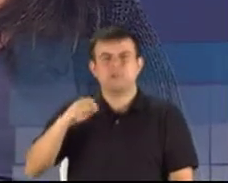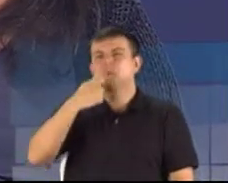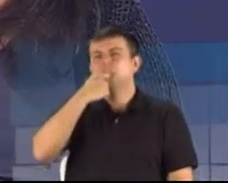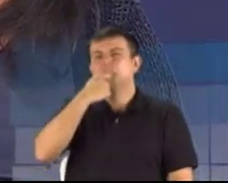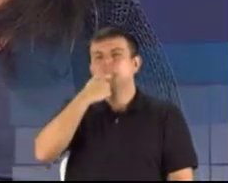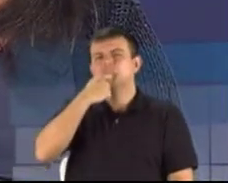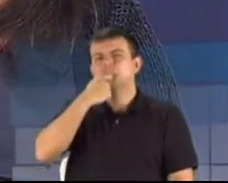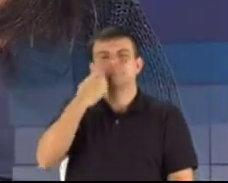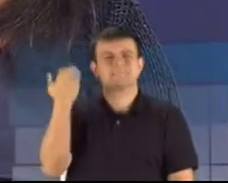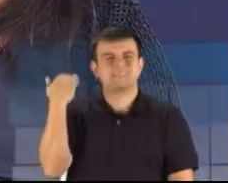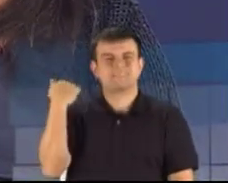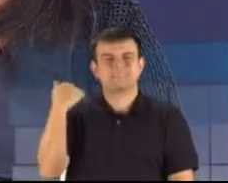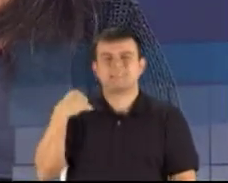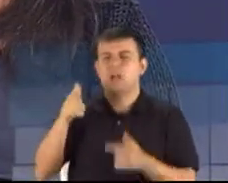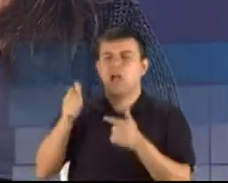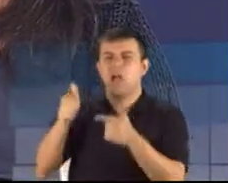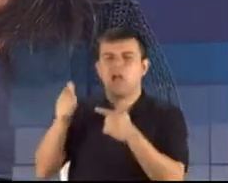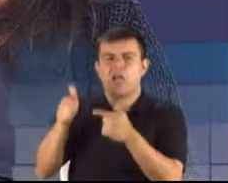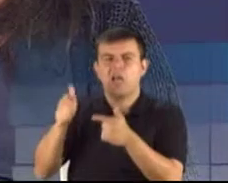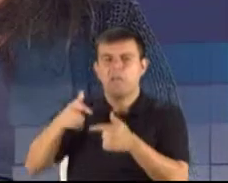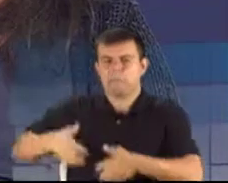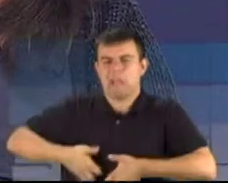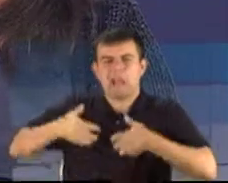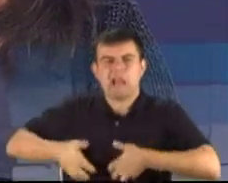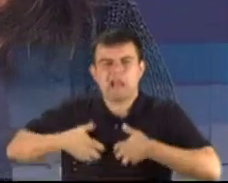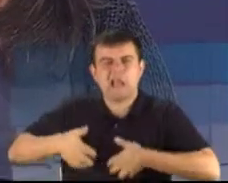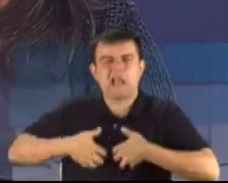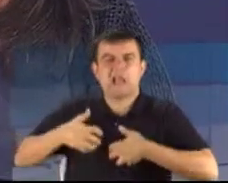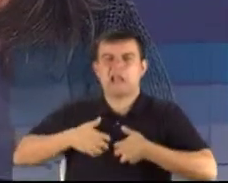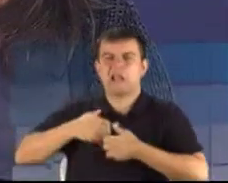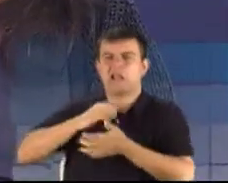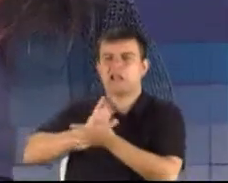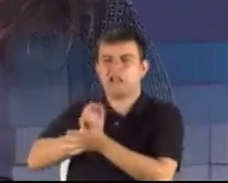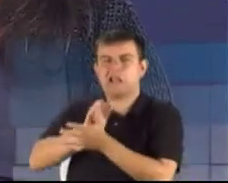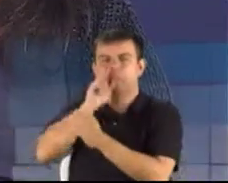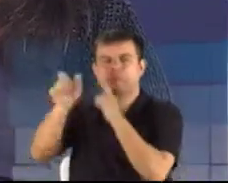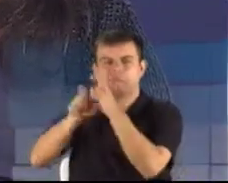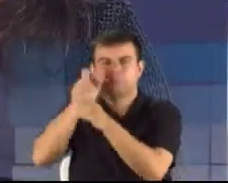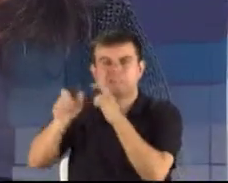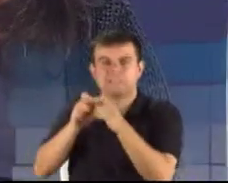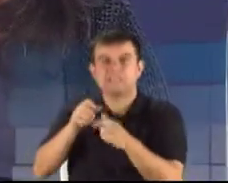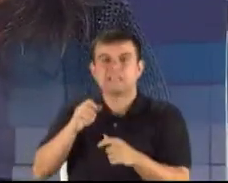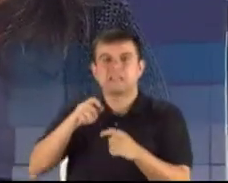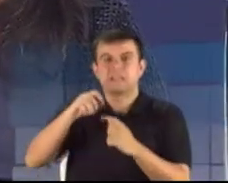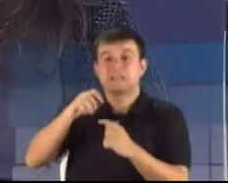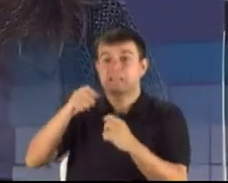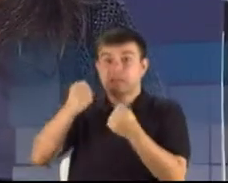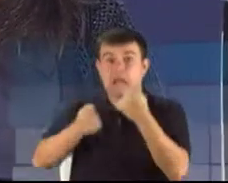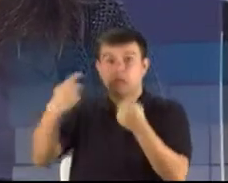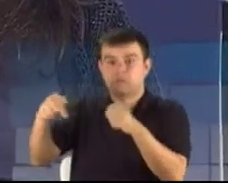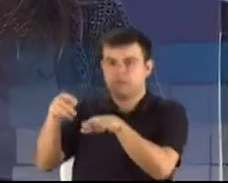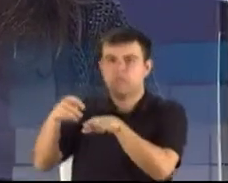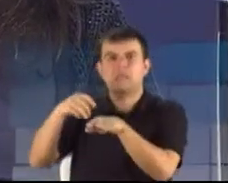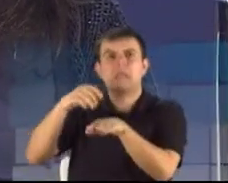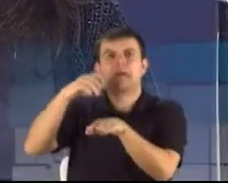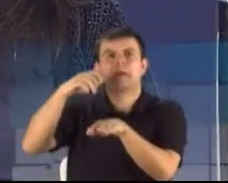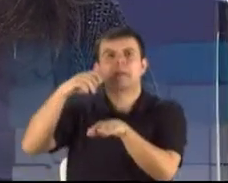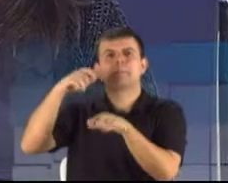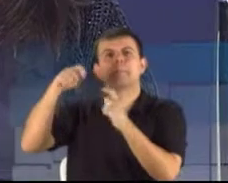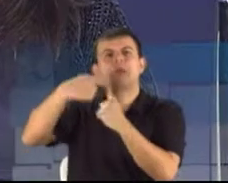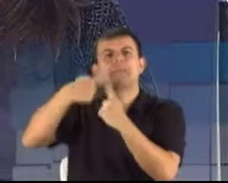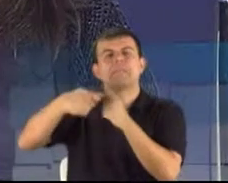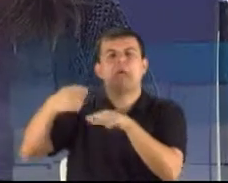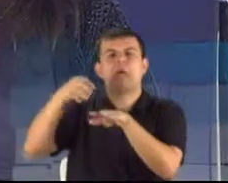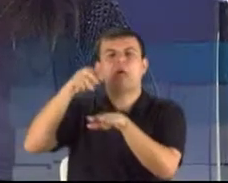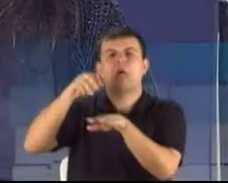foi chamado de macaco safado e coberto de bananas. O jogador Aranha, goleiro que